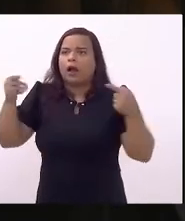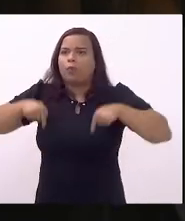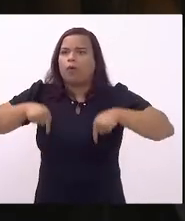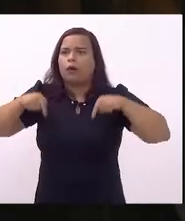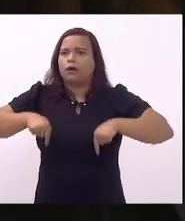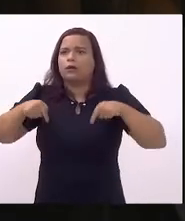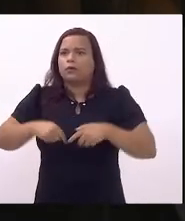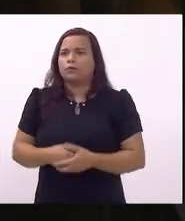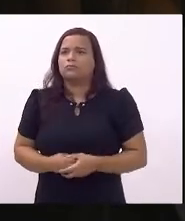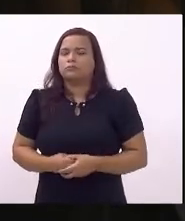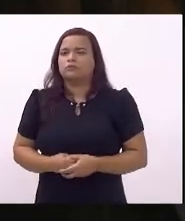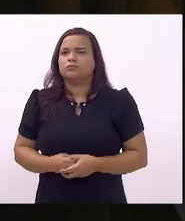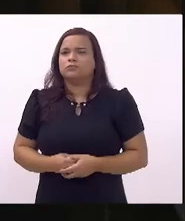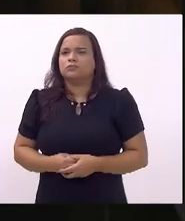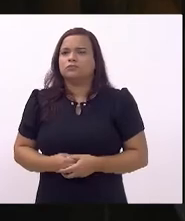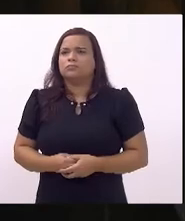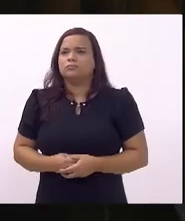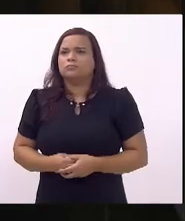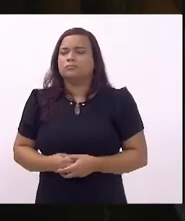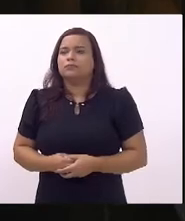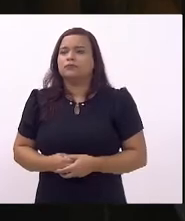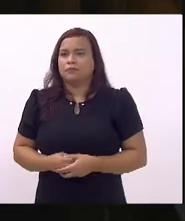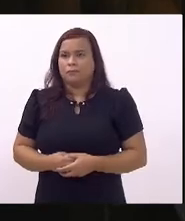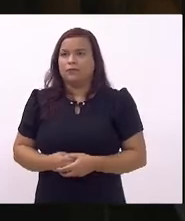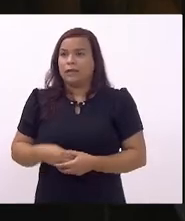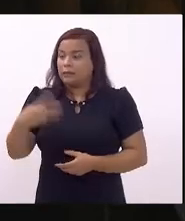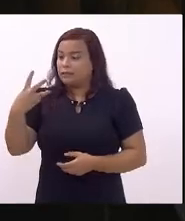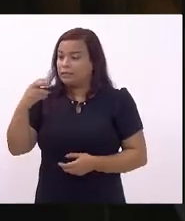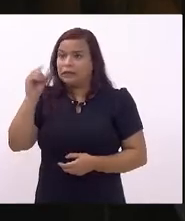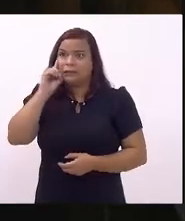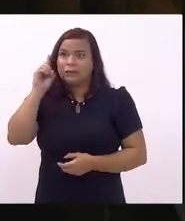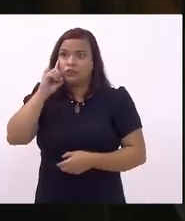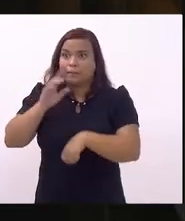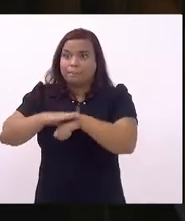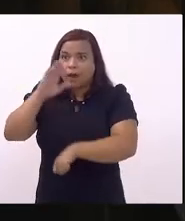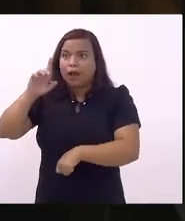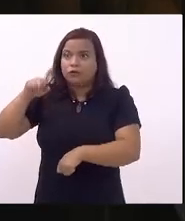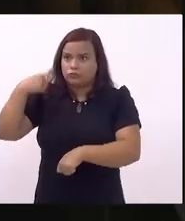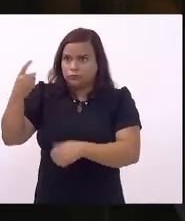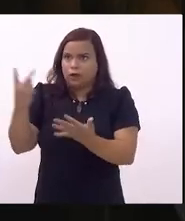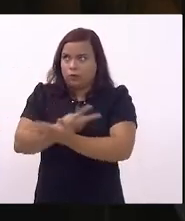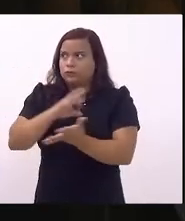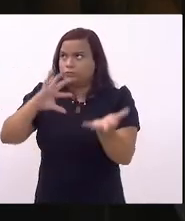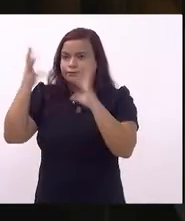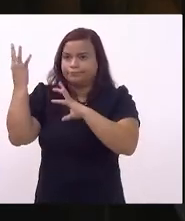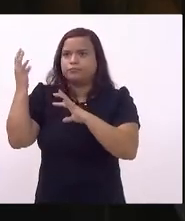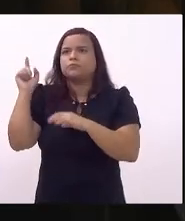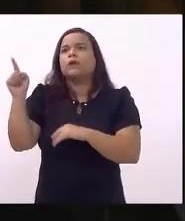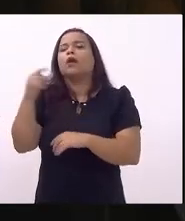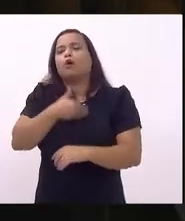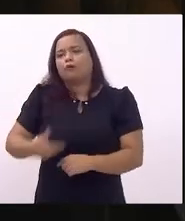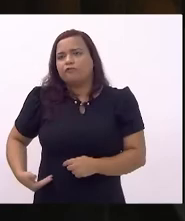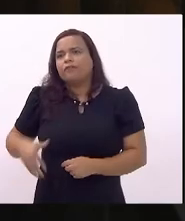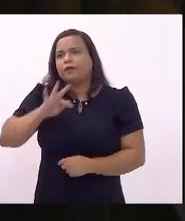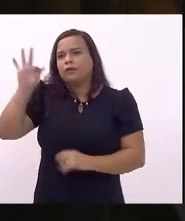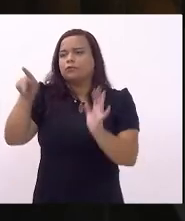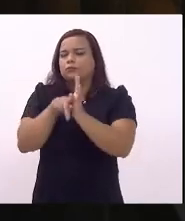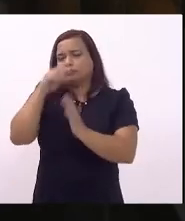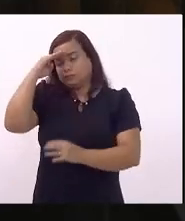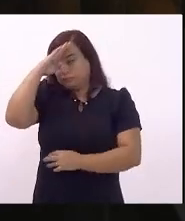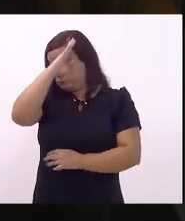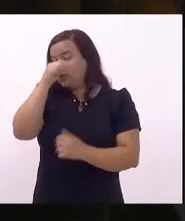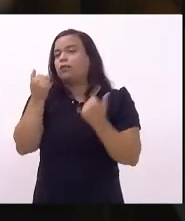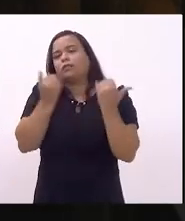mais de 30 dias depois daquela primeira tragédia que o governo federal que o governo Bolsonaro deu a Petrópolis